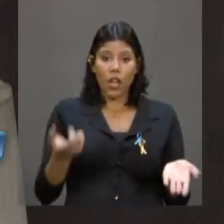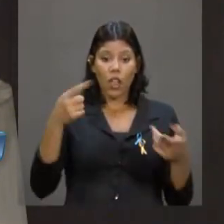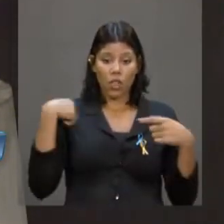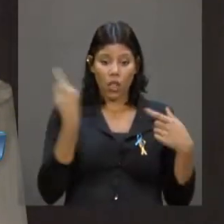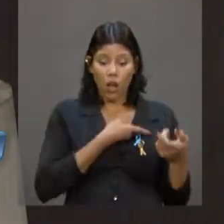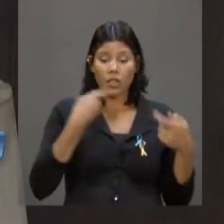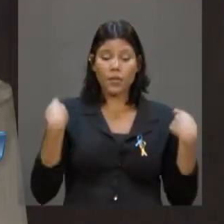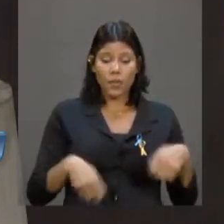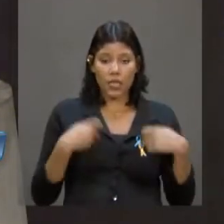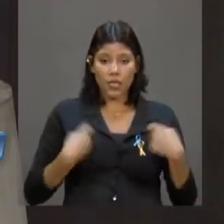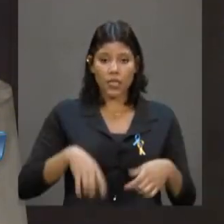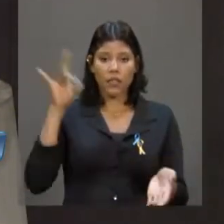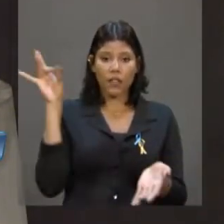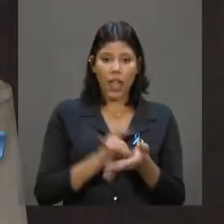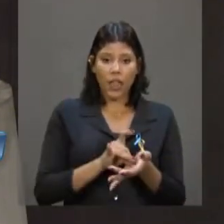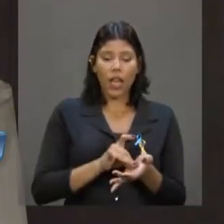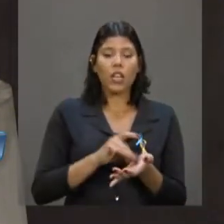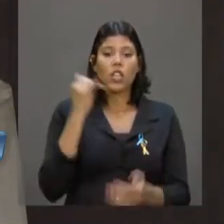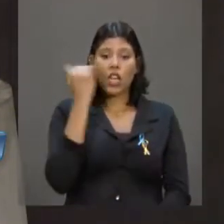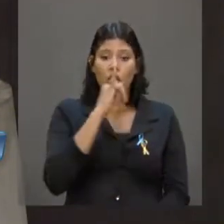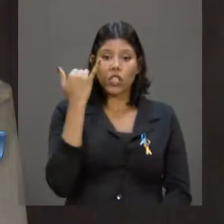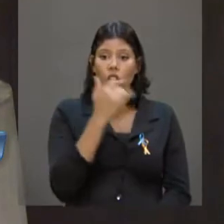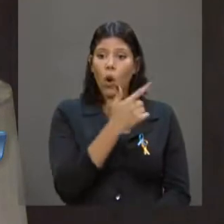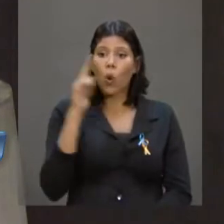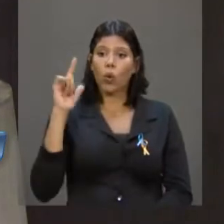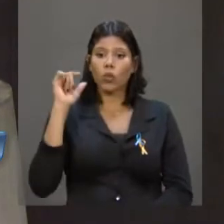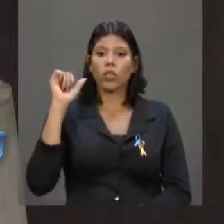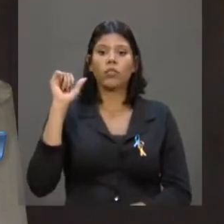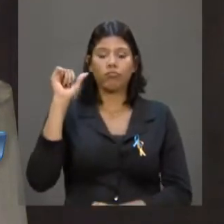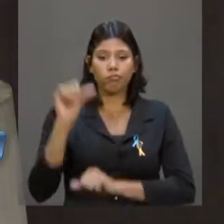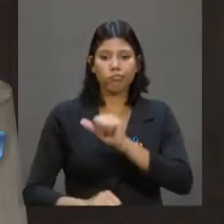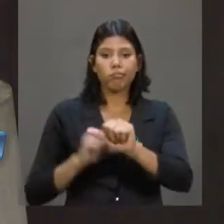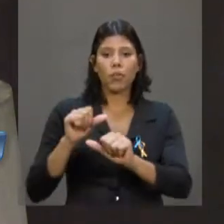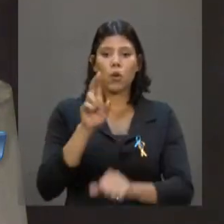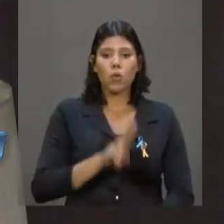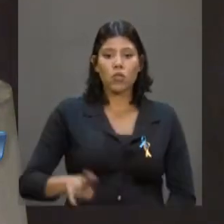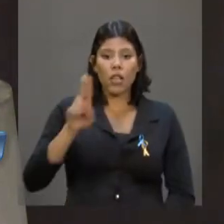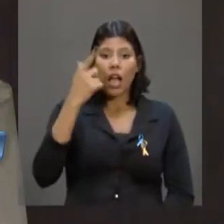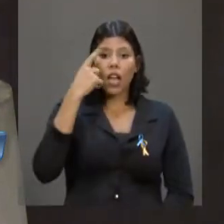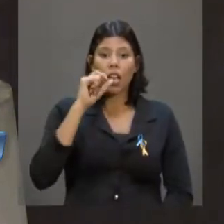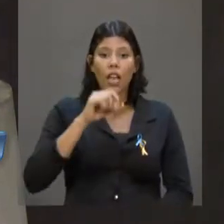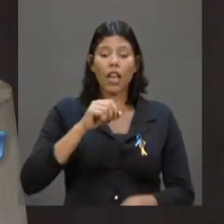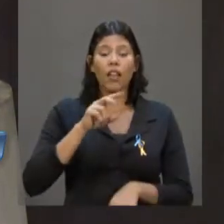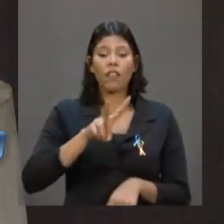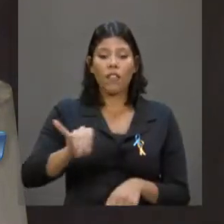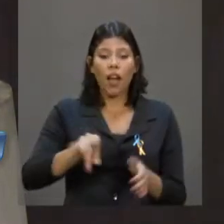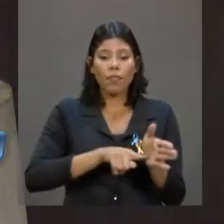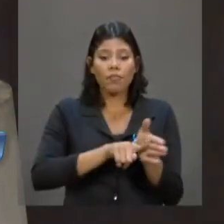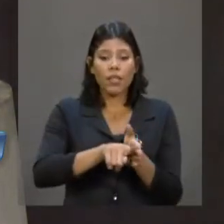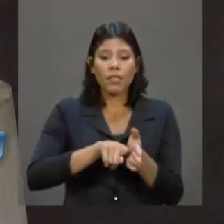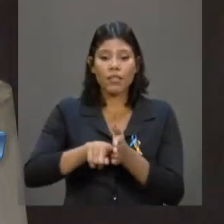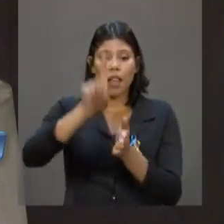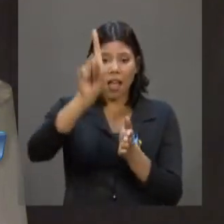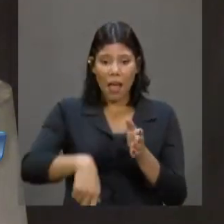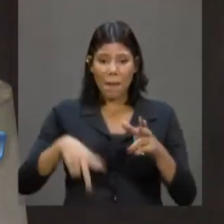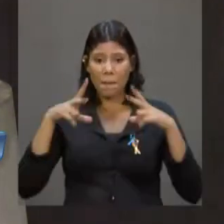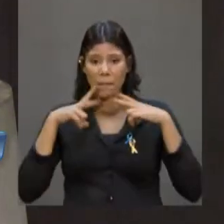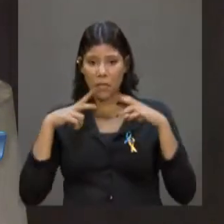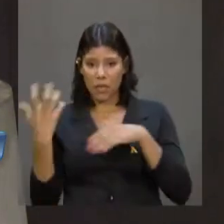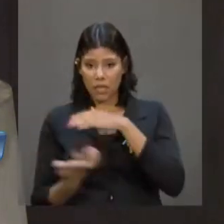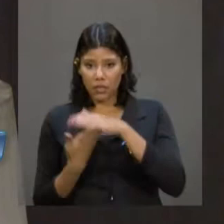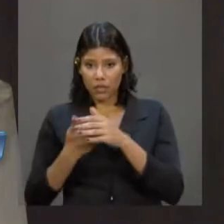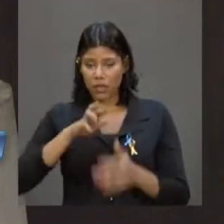fazer isso, obviamente, é a pesquisa, a ciência, com investimento público. Eu estou tentando tomar parte do Com investimento público. E o